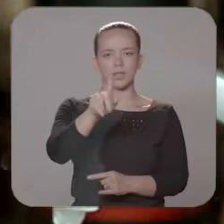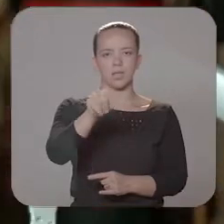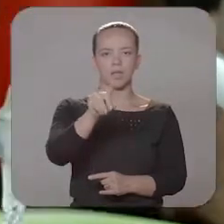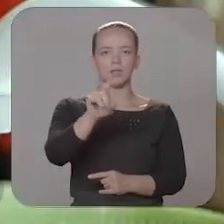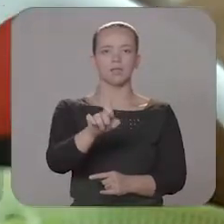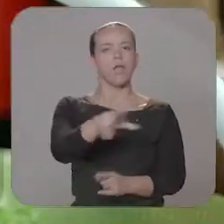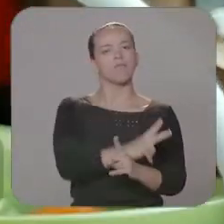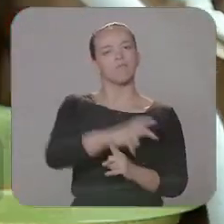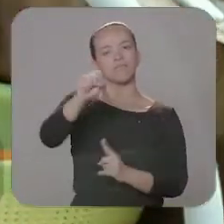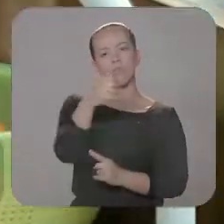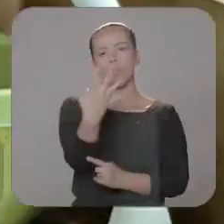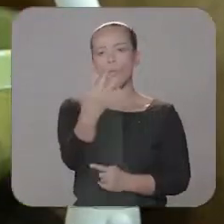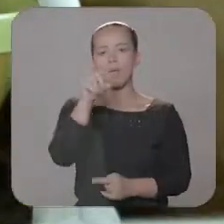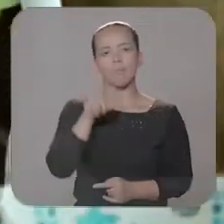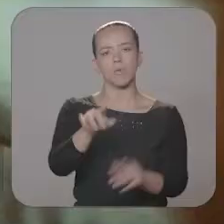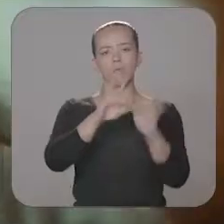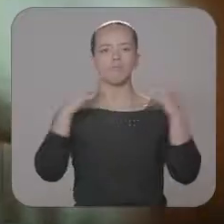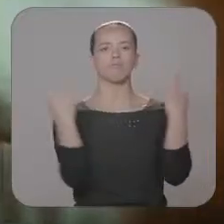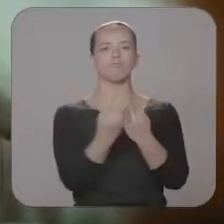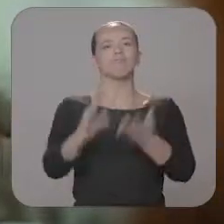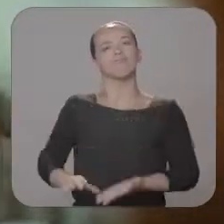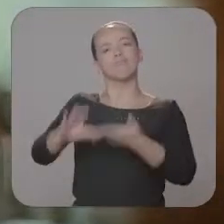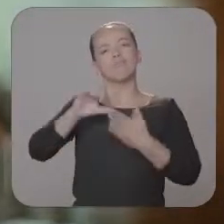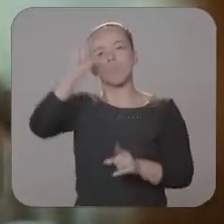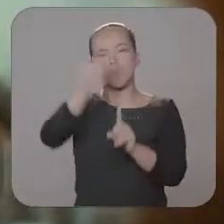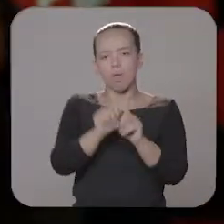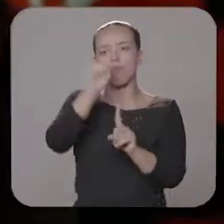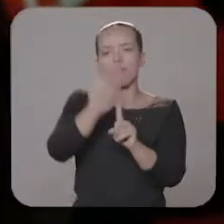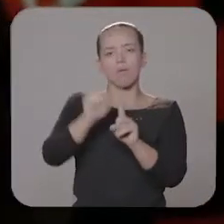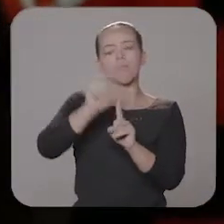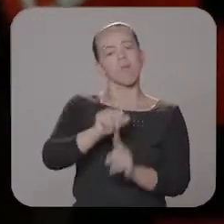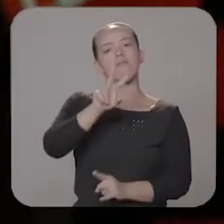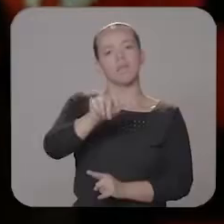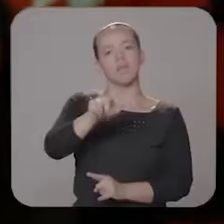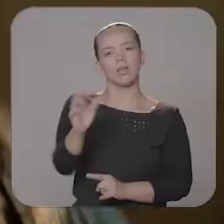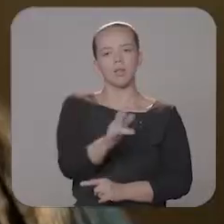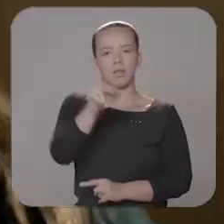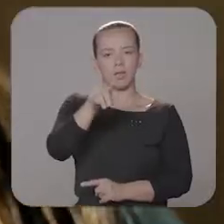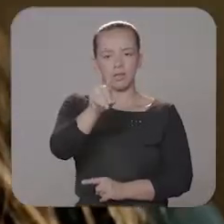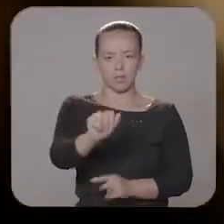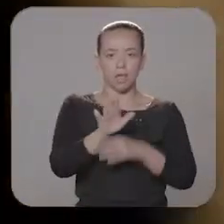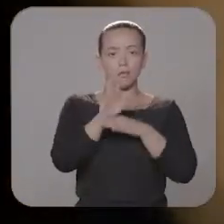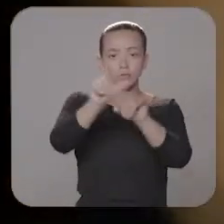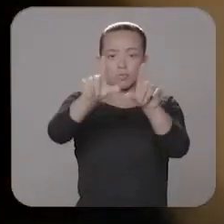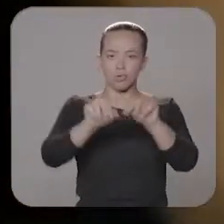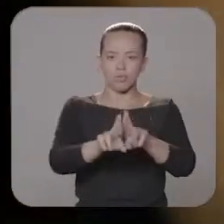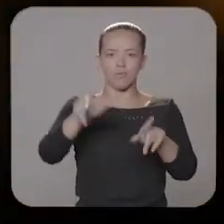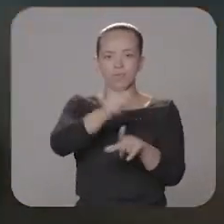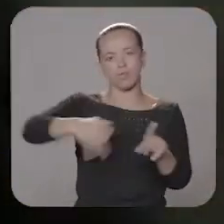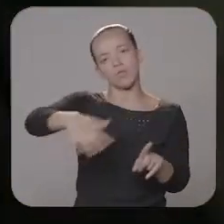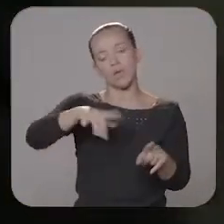Foi a vitória das 40 mil famílias que recebem todo mês o nosso Vale Renda, que ajuda a diminuir as